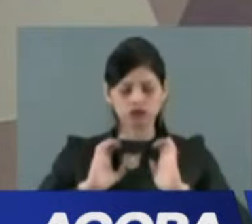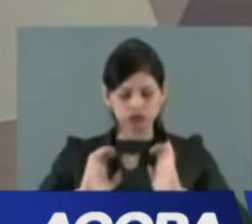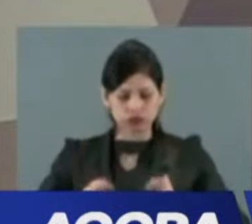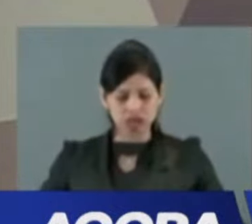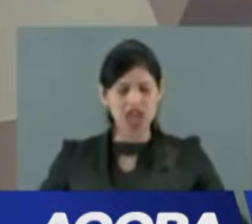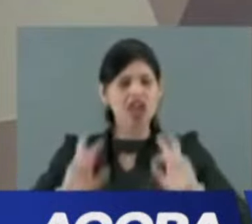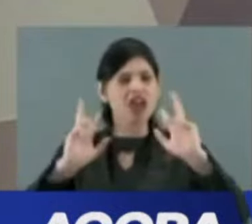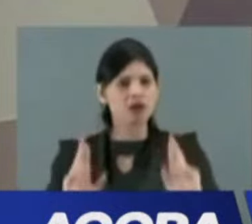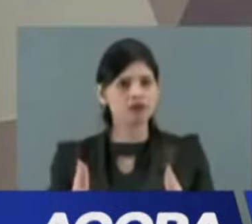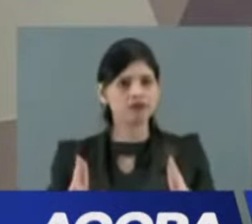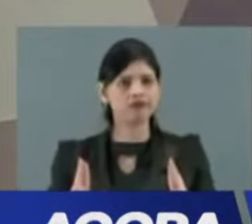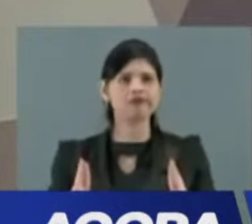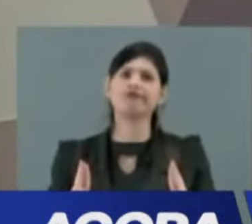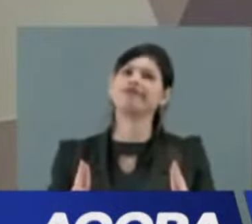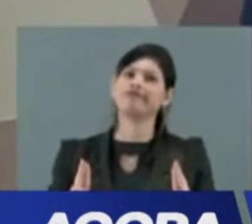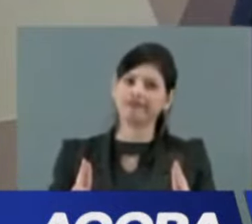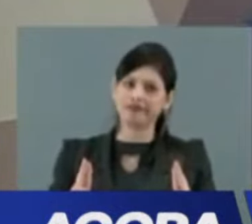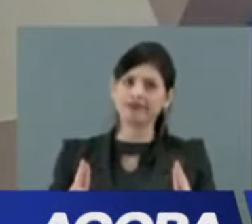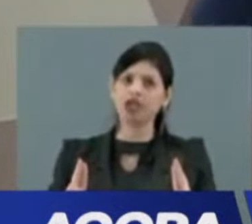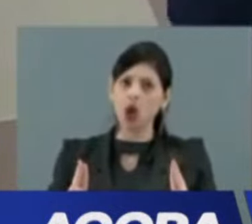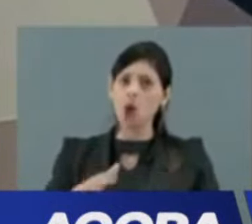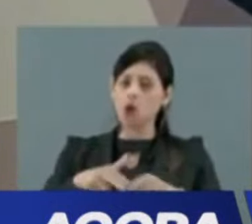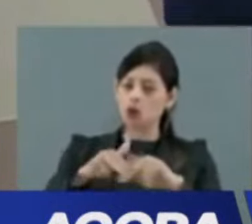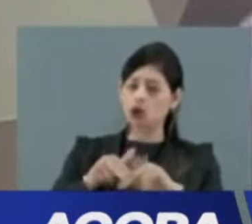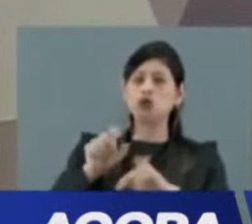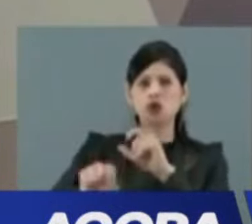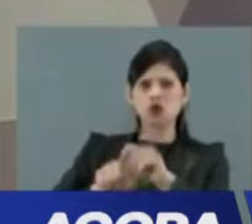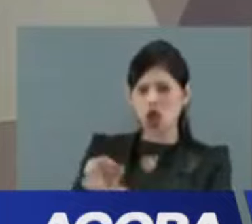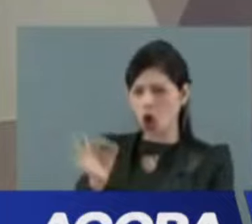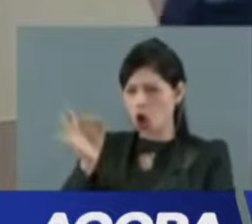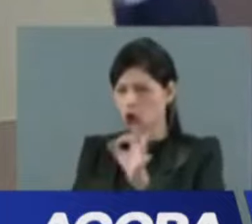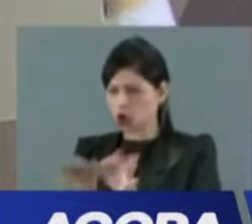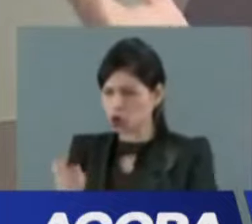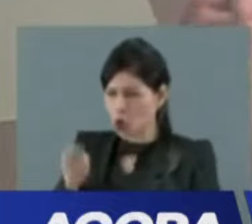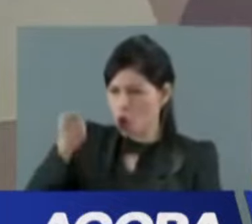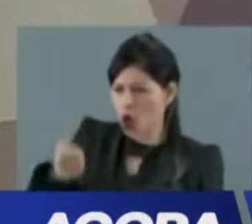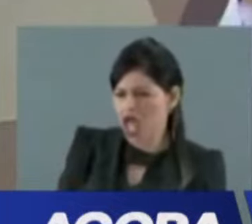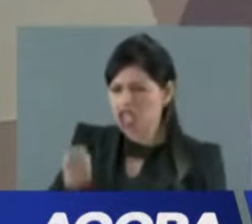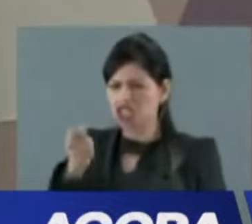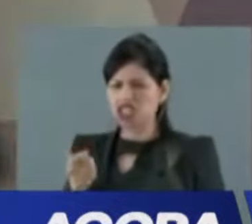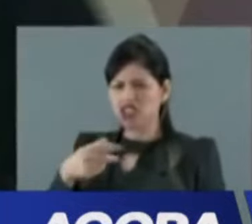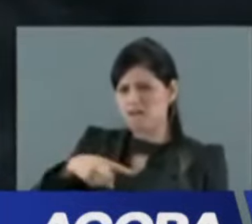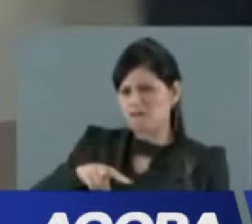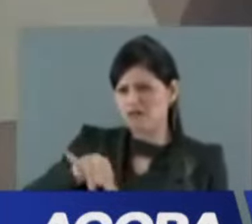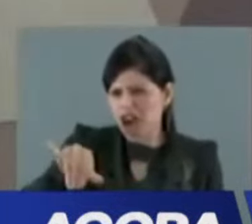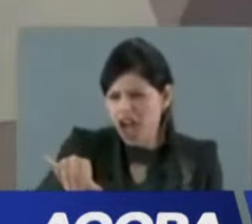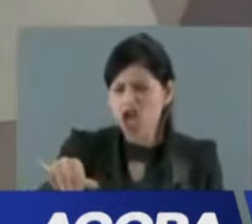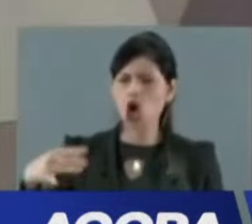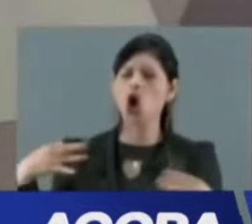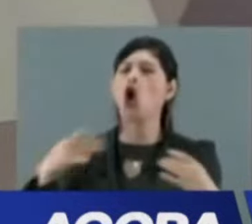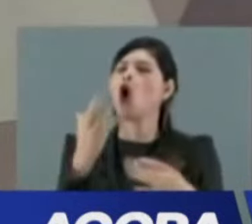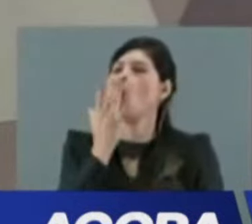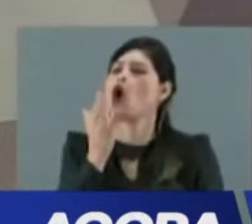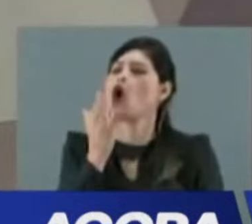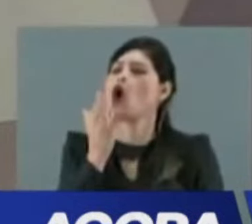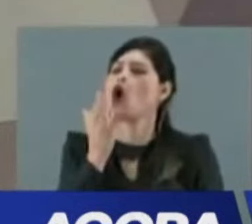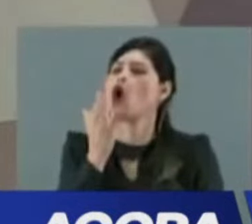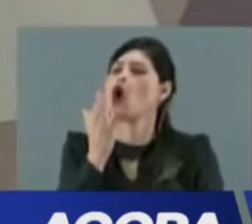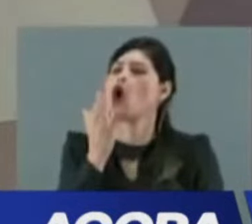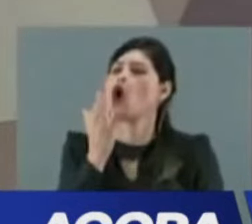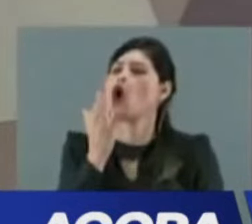E por isso que cada juiz ou cada ministro não pode ir com uma toga de uma cor diferente, com um estilo diferente.